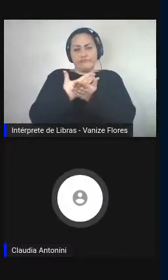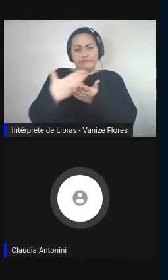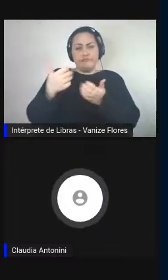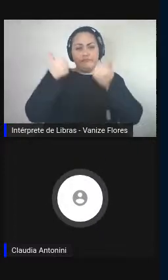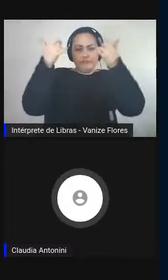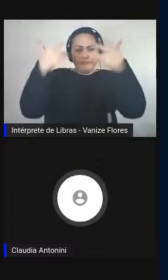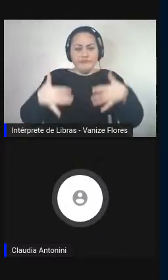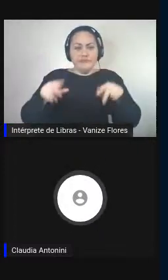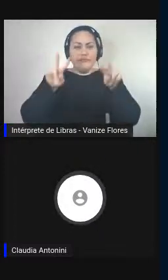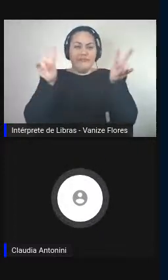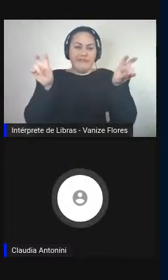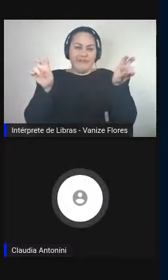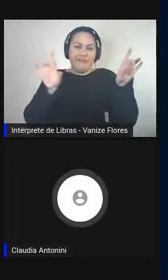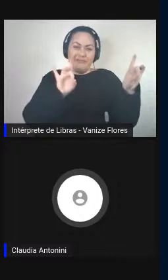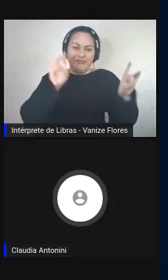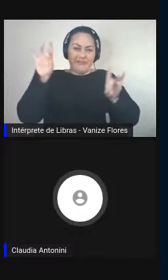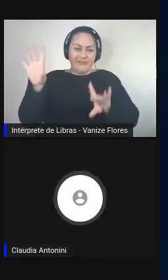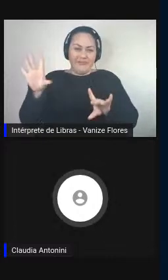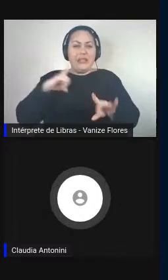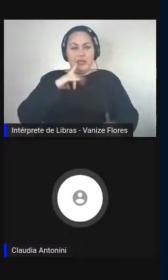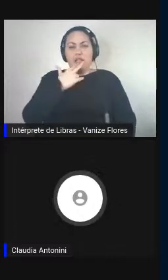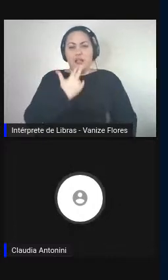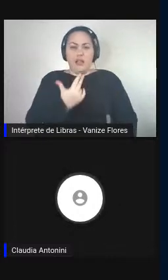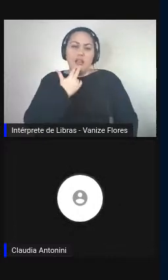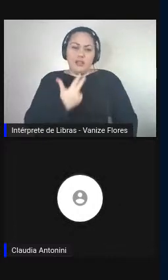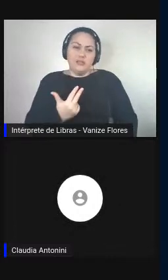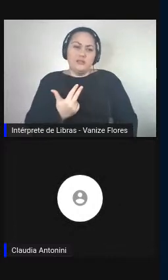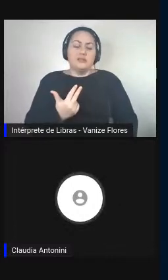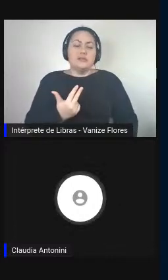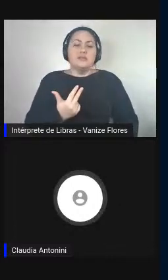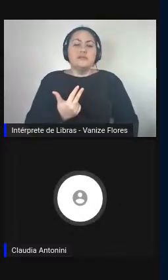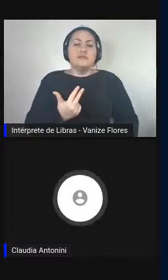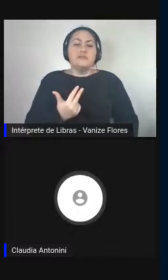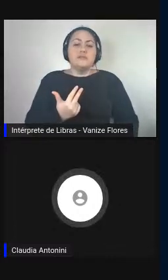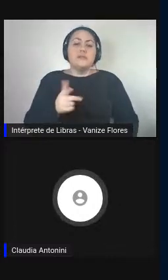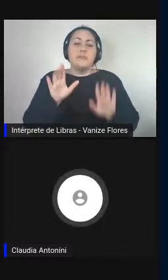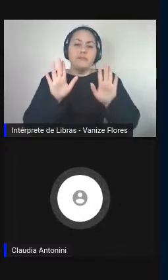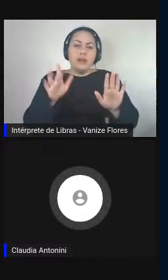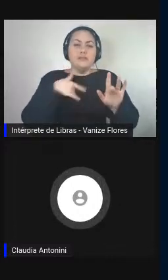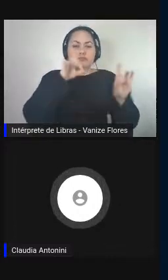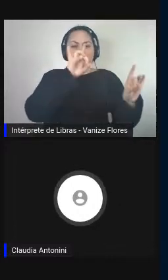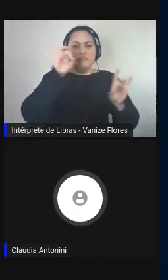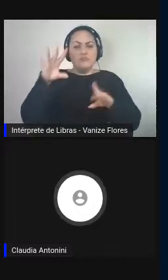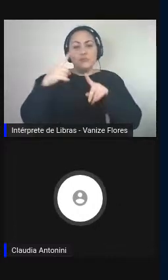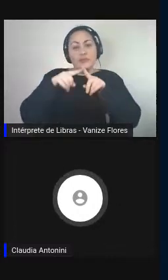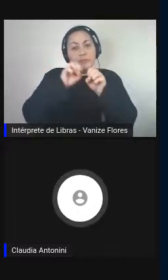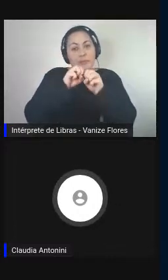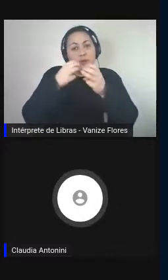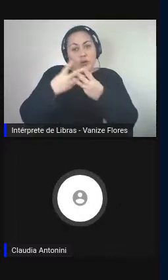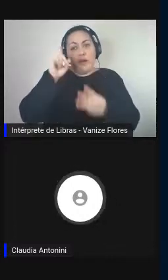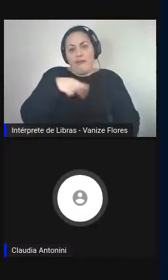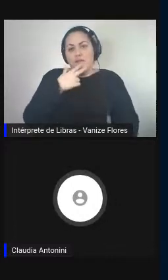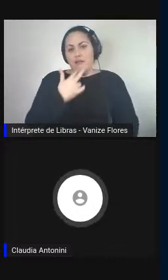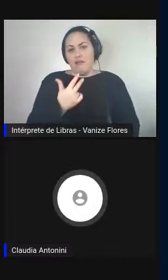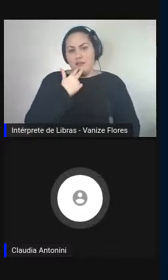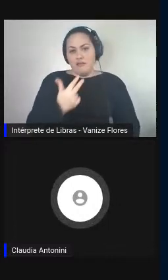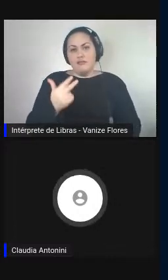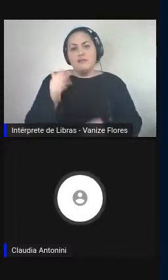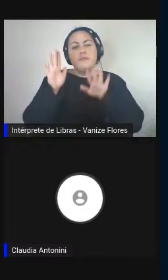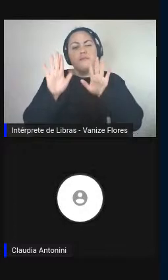citação que está em inglês, e eu sinto, porque o PowerPoint é em inglês, mas é mais